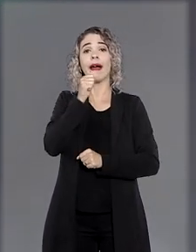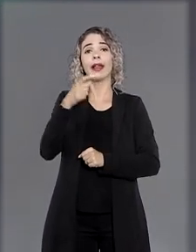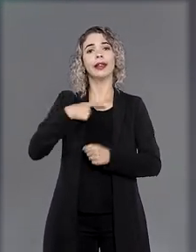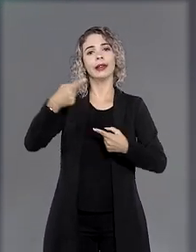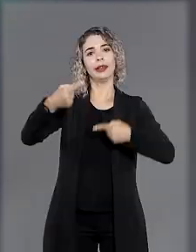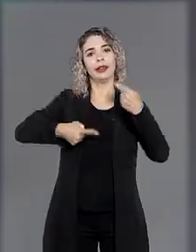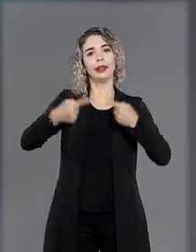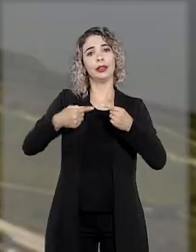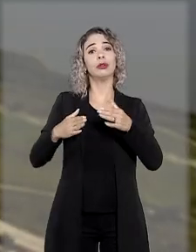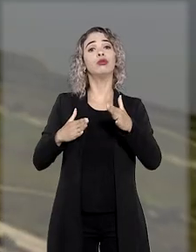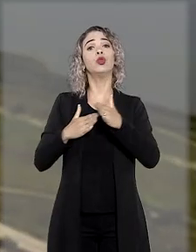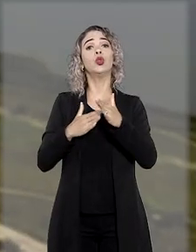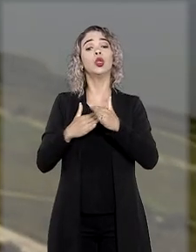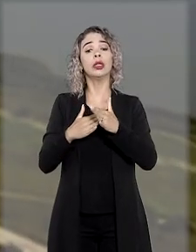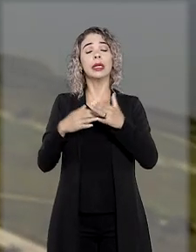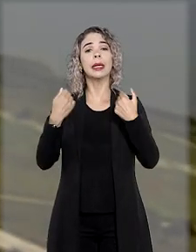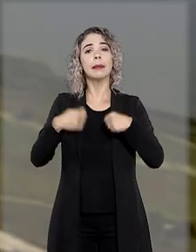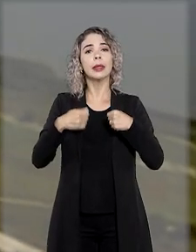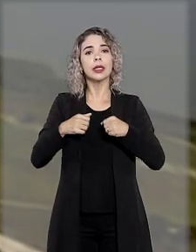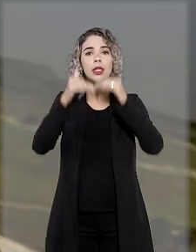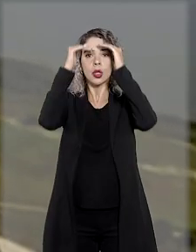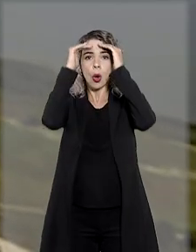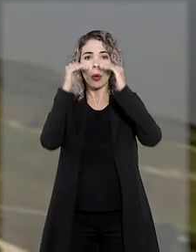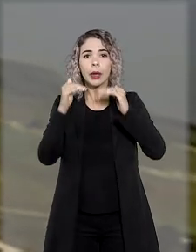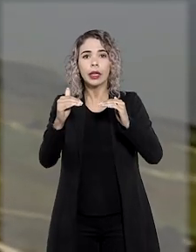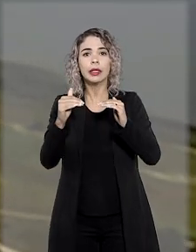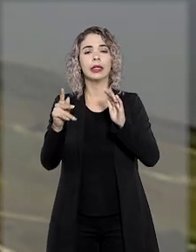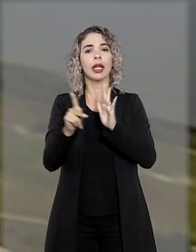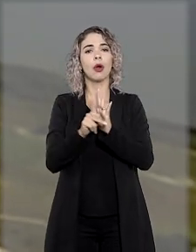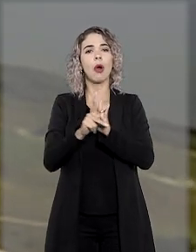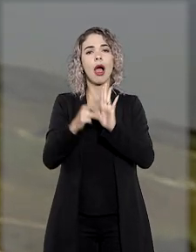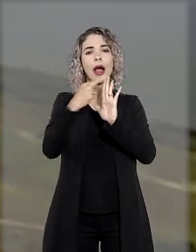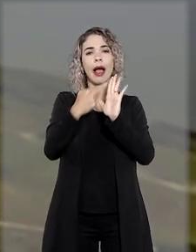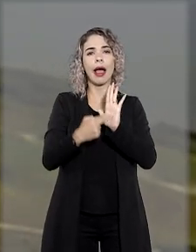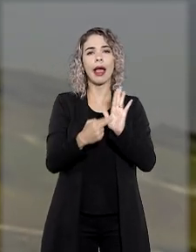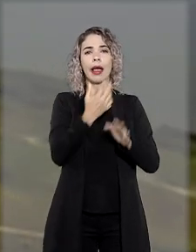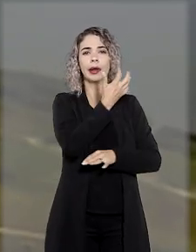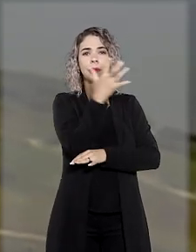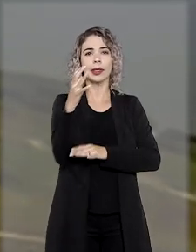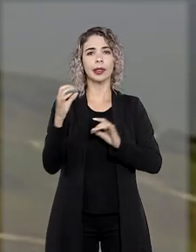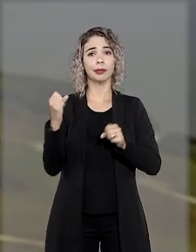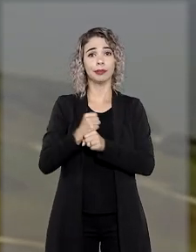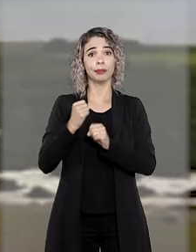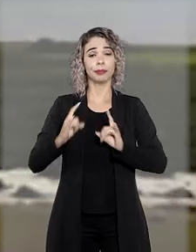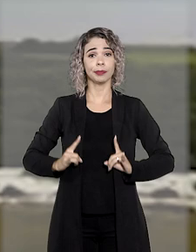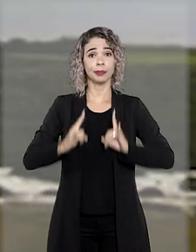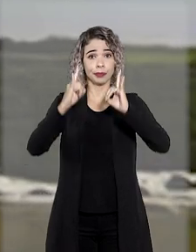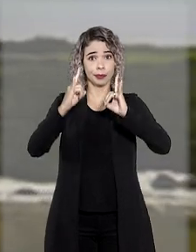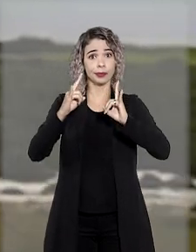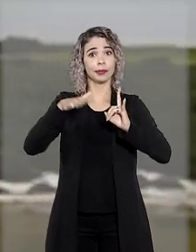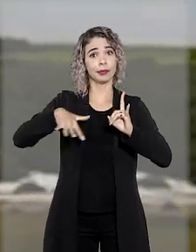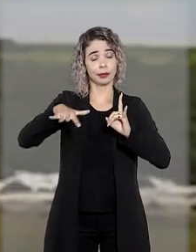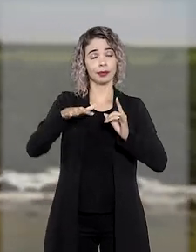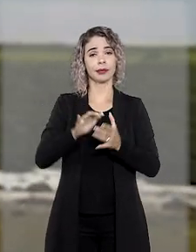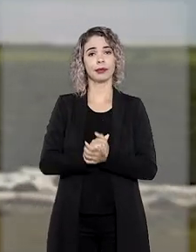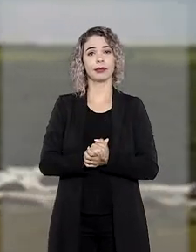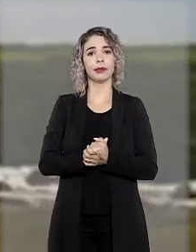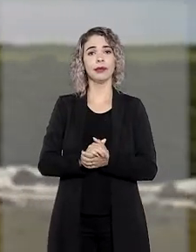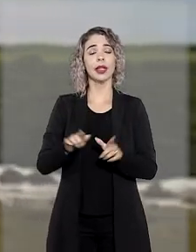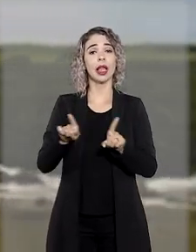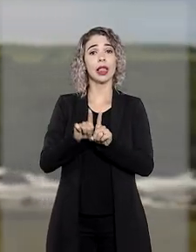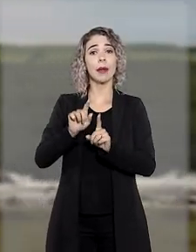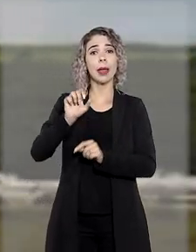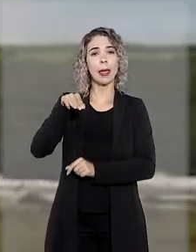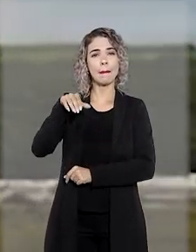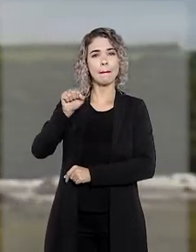ainda estão em discussão os limites a serem observados para edificação nessa área de preservação. Ainda segundo a Corte,